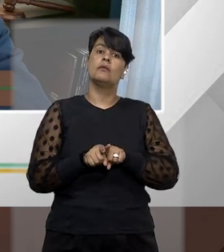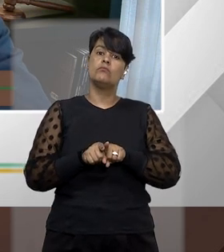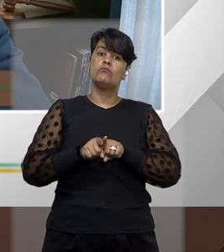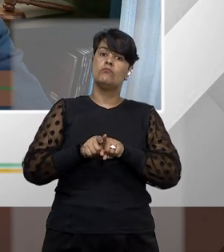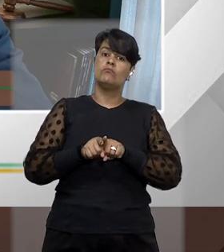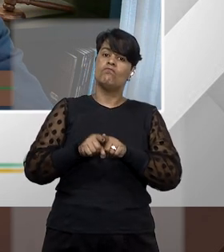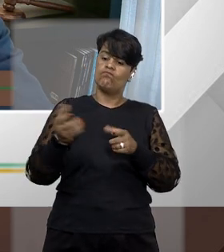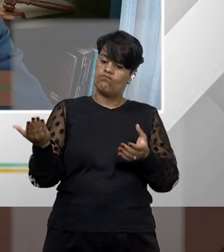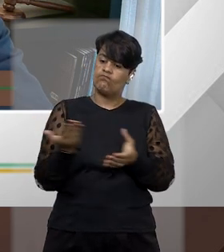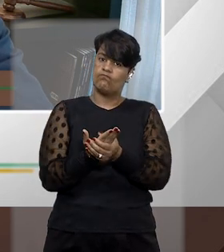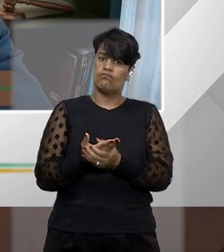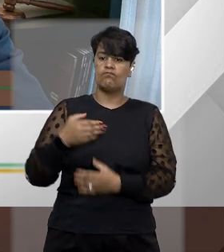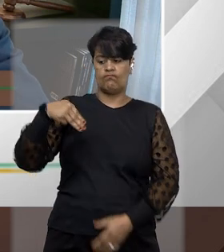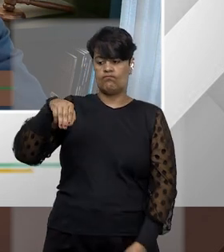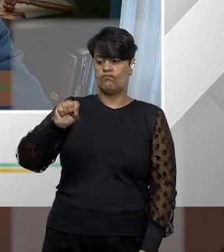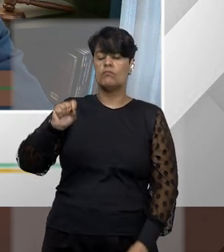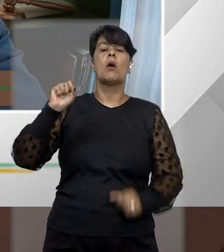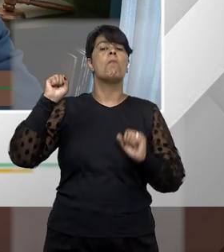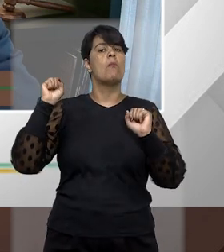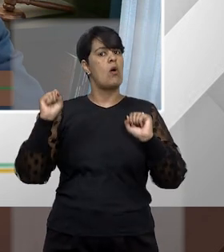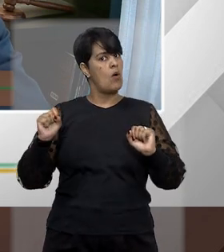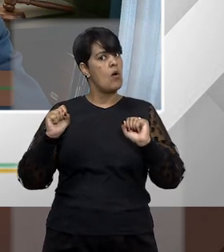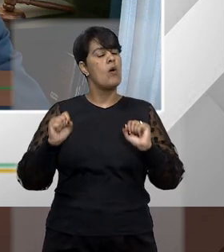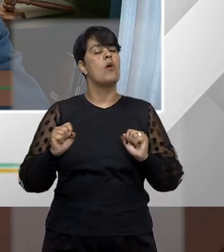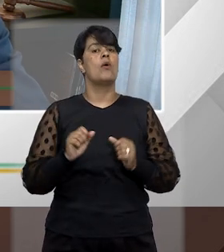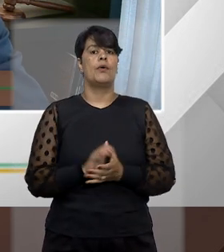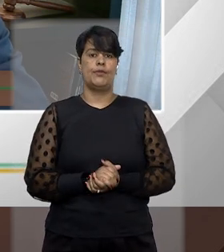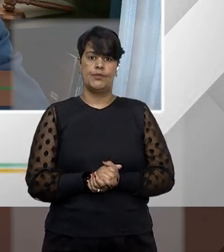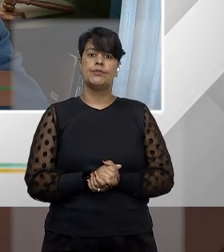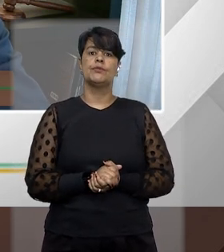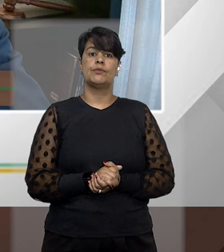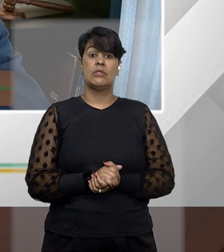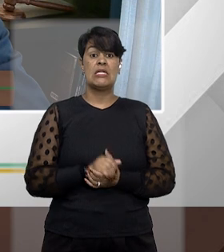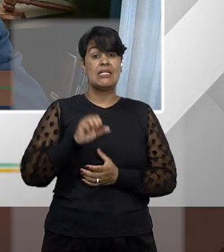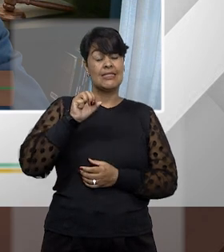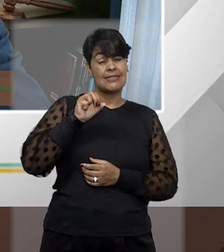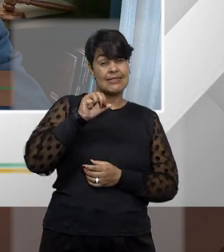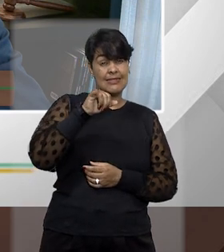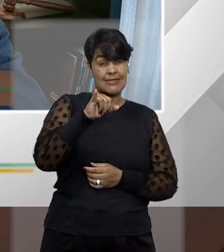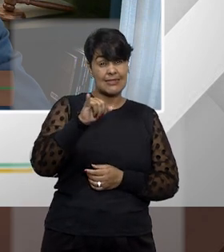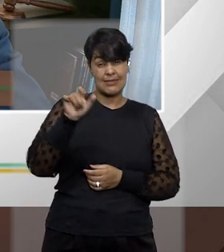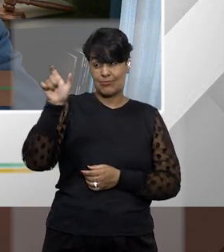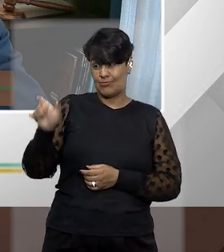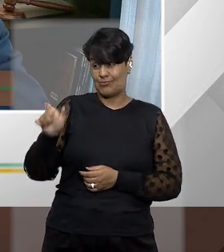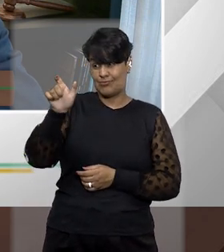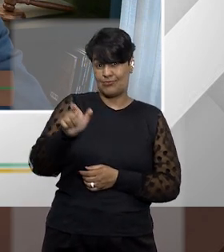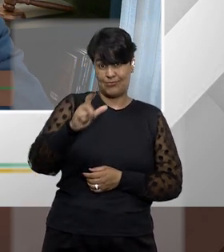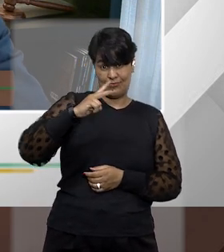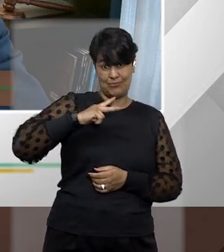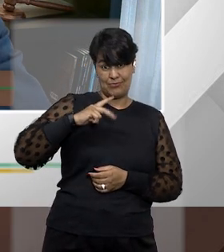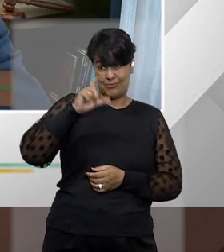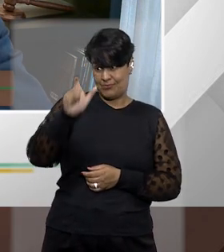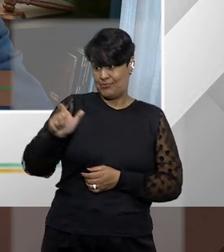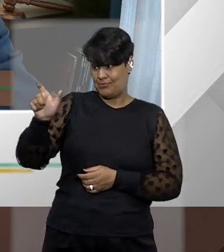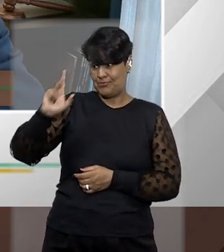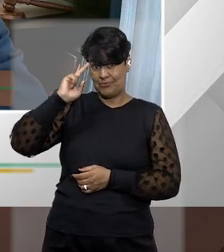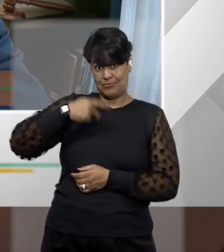a serem responder por um mandado de segurança. quando essas pessoas privadas